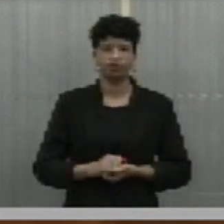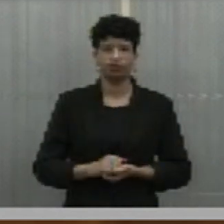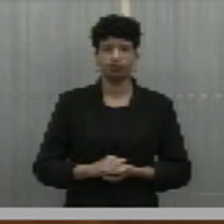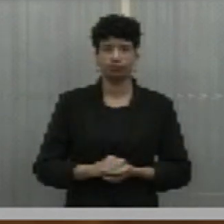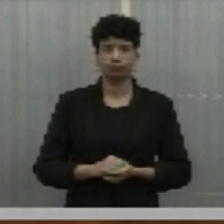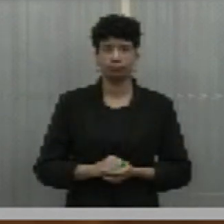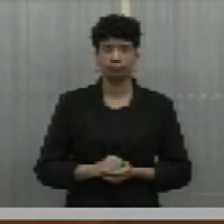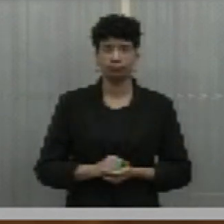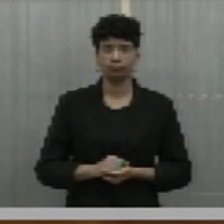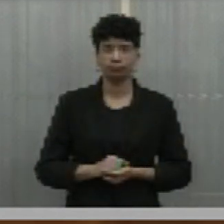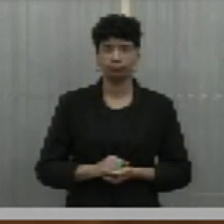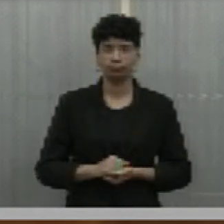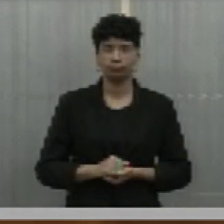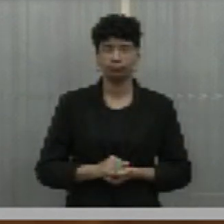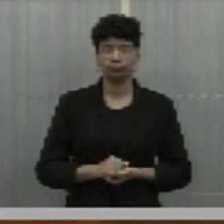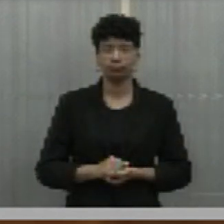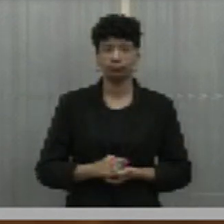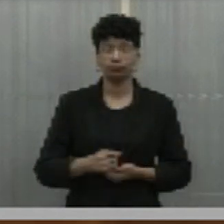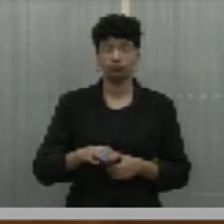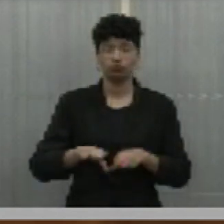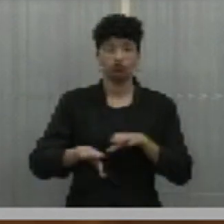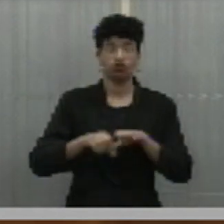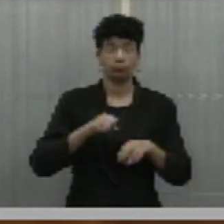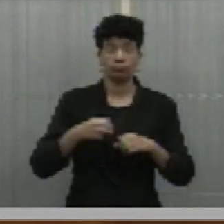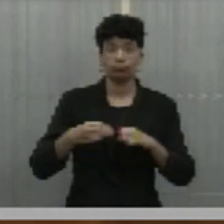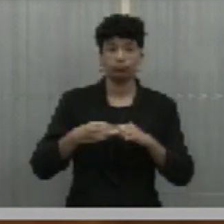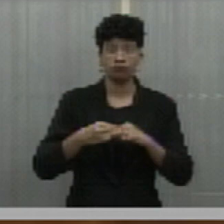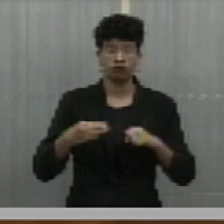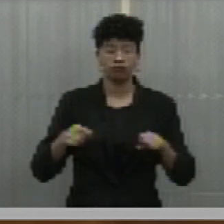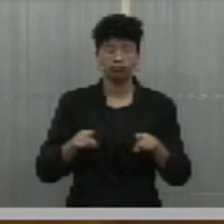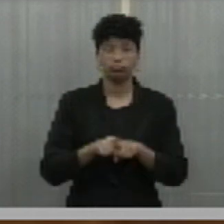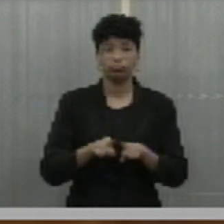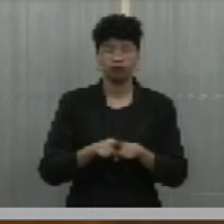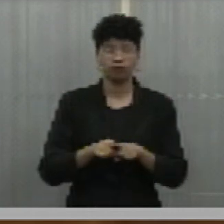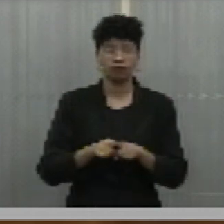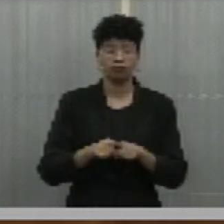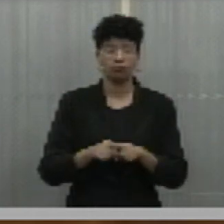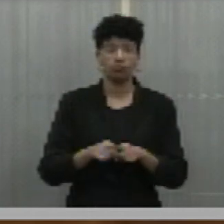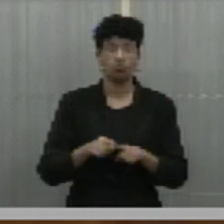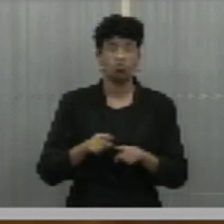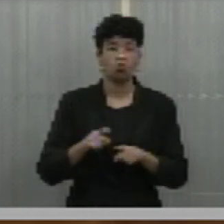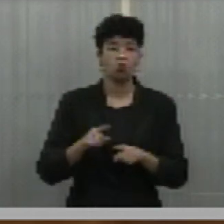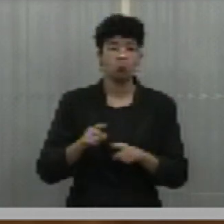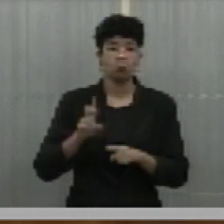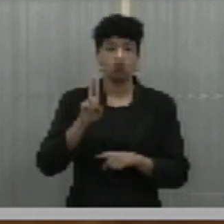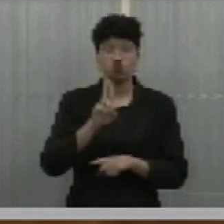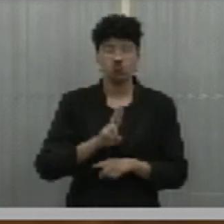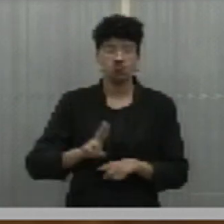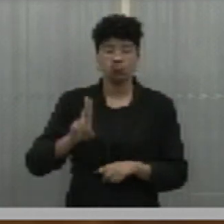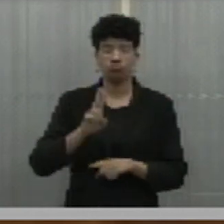e fiz minha graduação e meu mestrado em Relações Internacionais pela Universidade de Brasília,